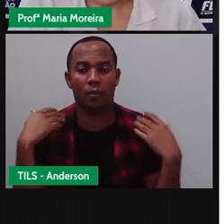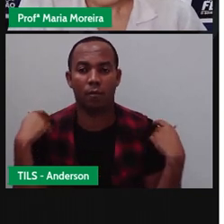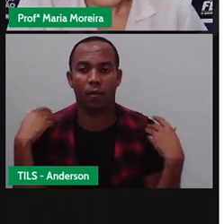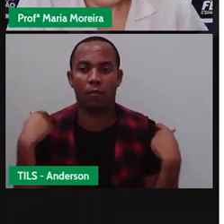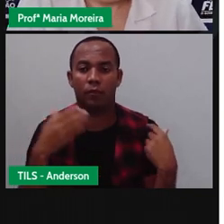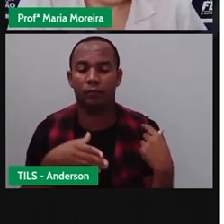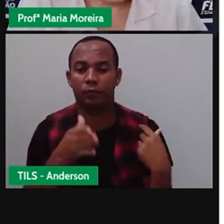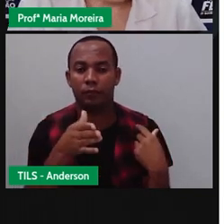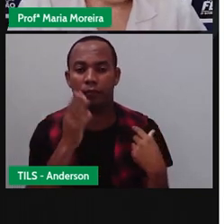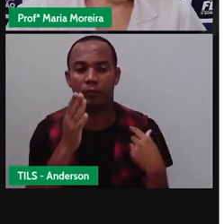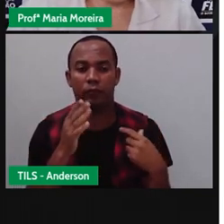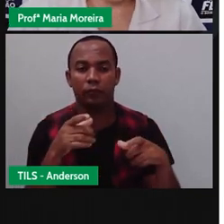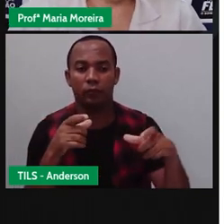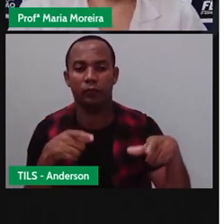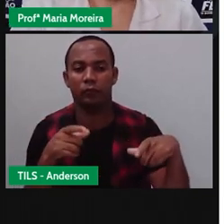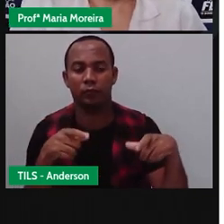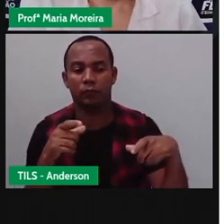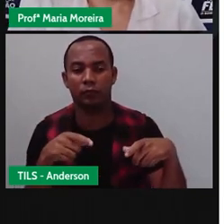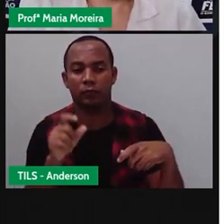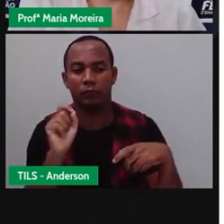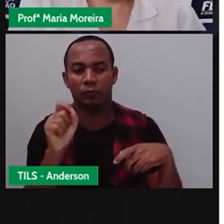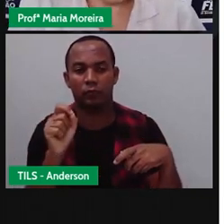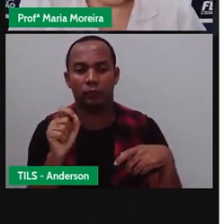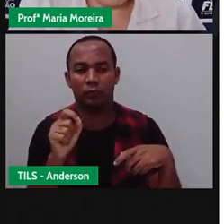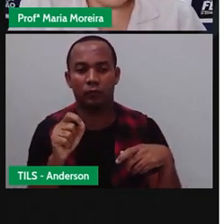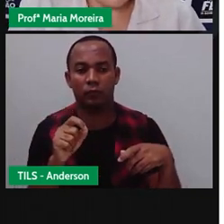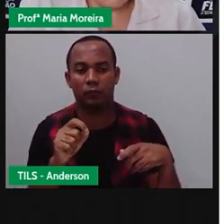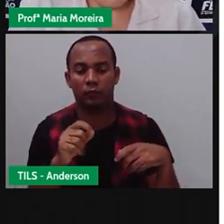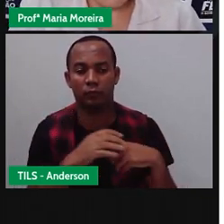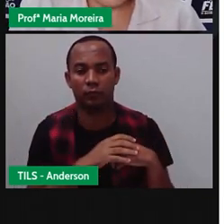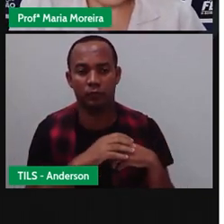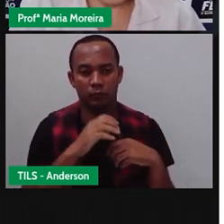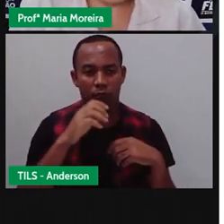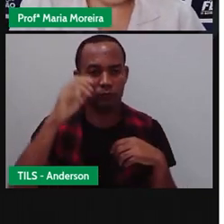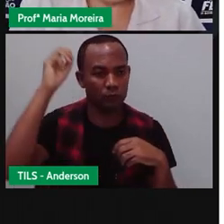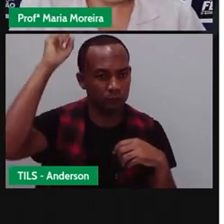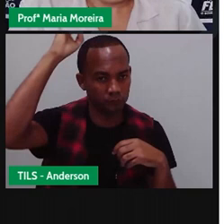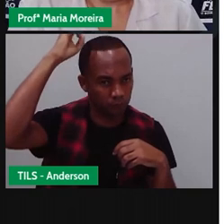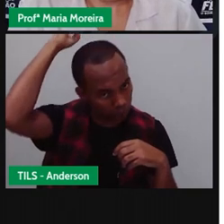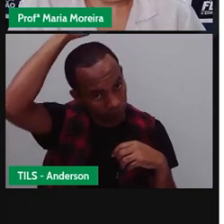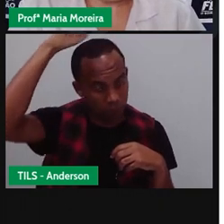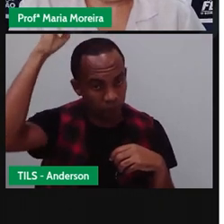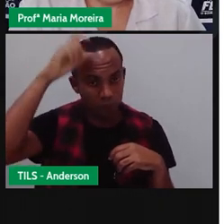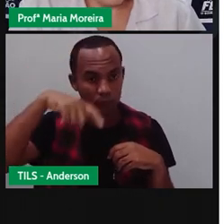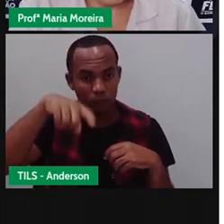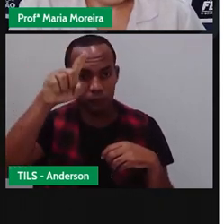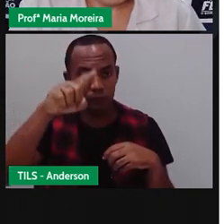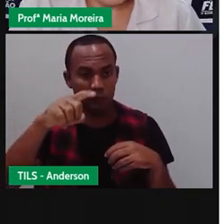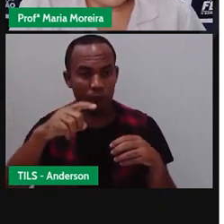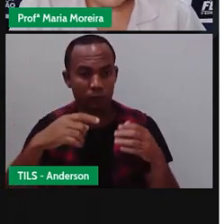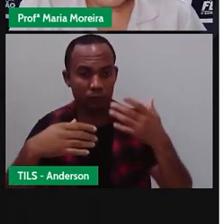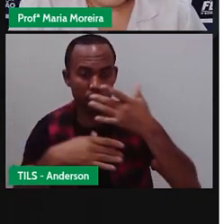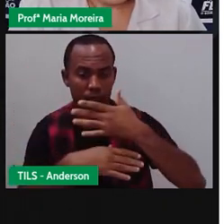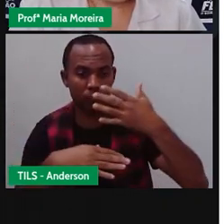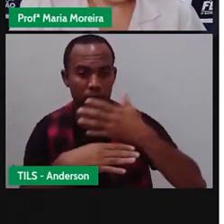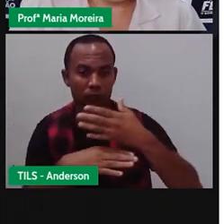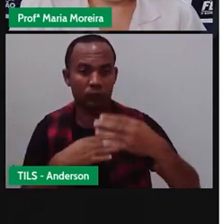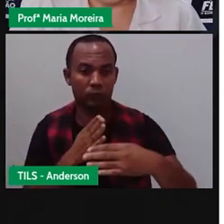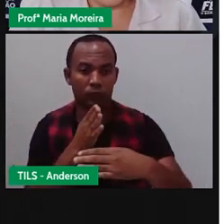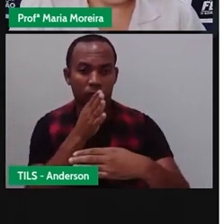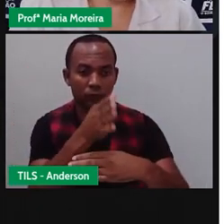em um triciclo em direção a Santo Estevão, por exemplo. A Santo Estevão, chegando lá, né?